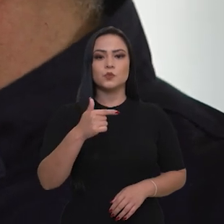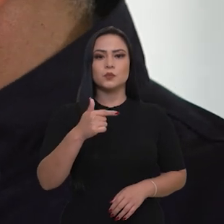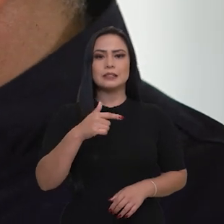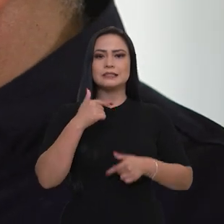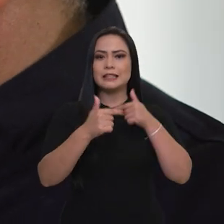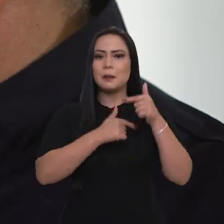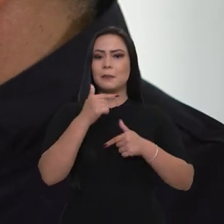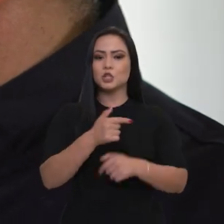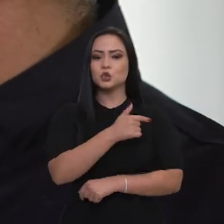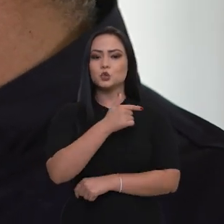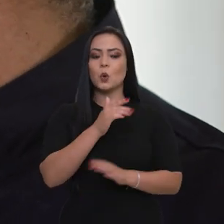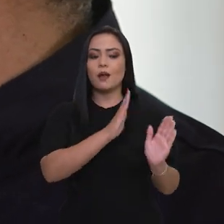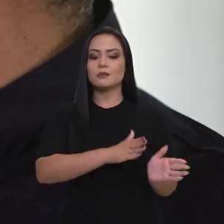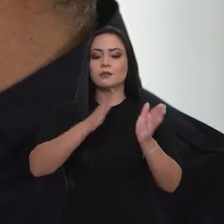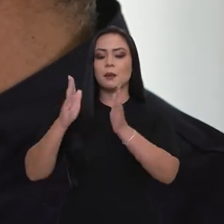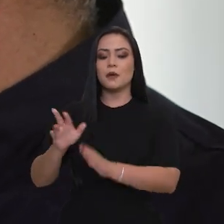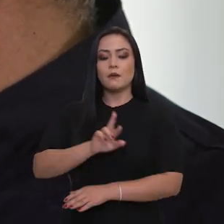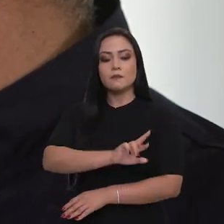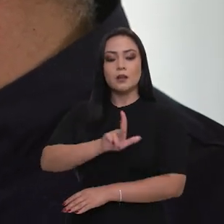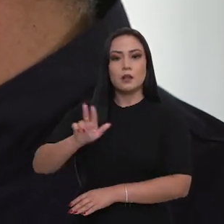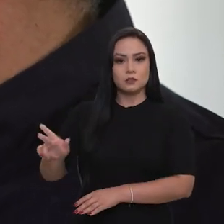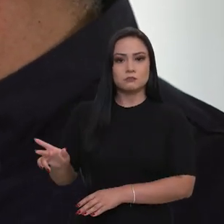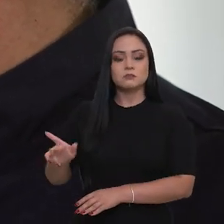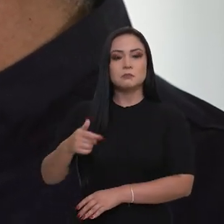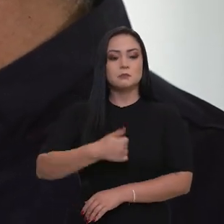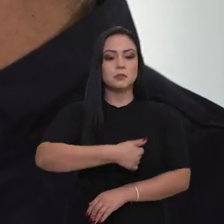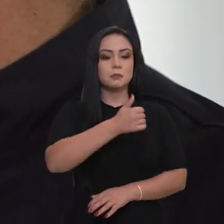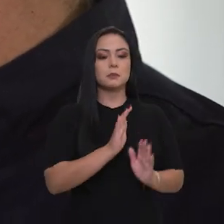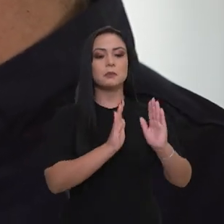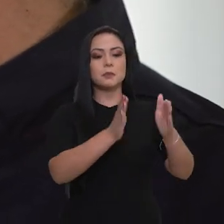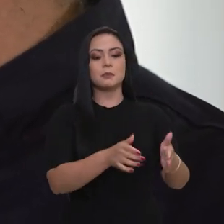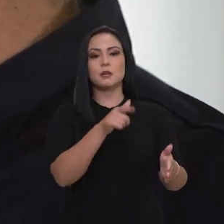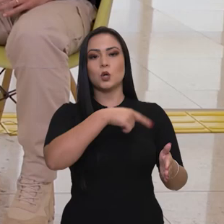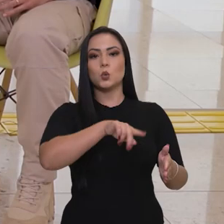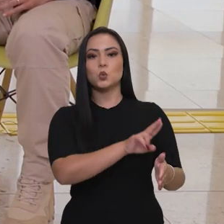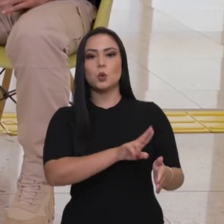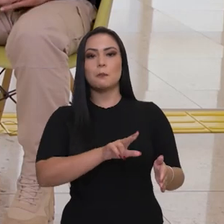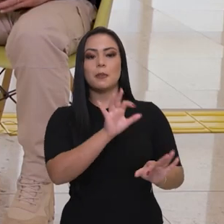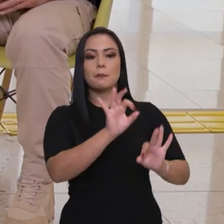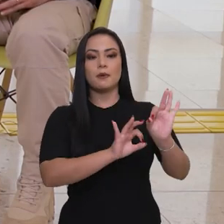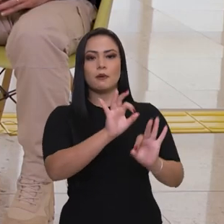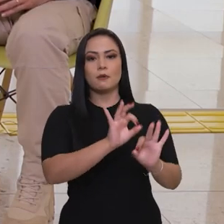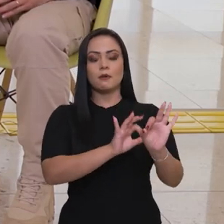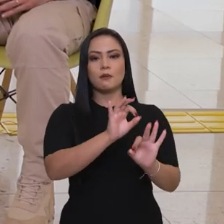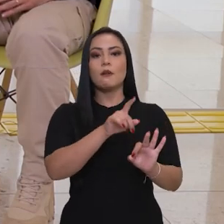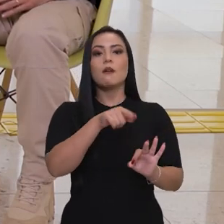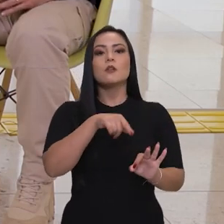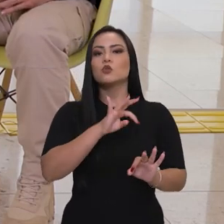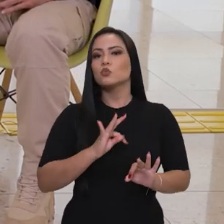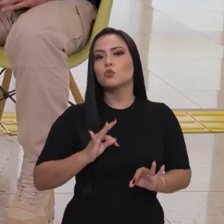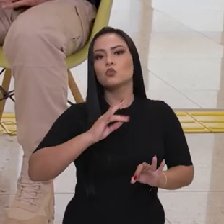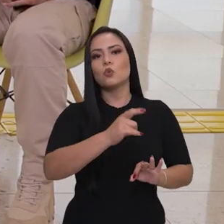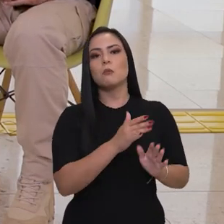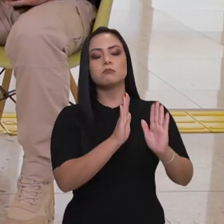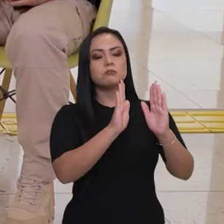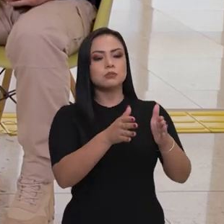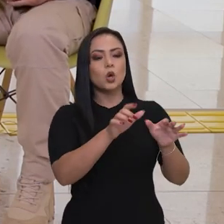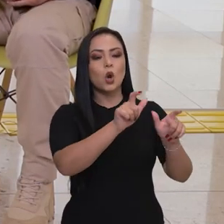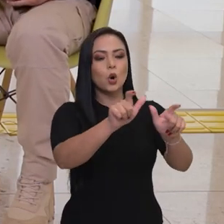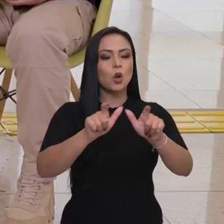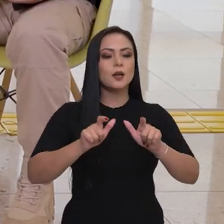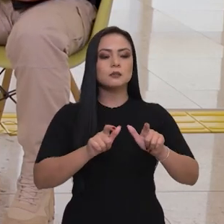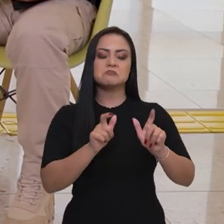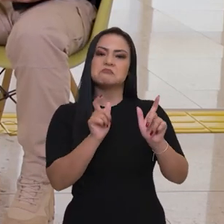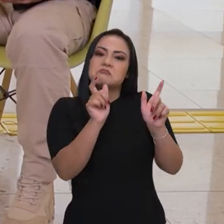um trabalho de duas etapas distintas. Na primeira etapa, por isso o nome MAP-AR, é mapeado todos os